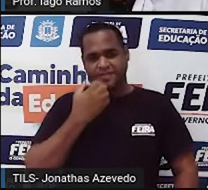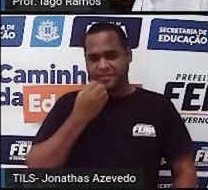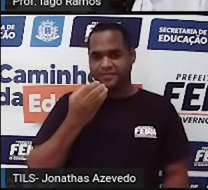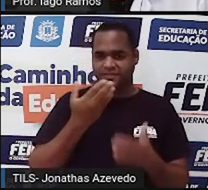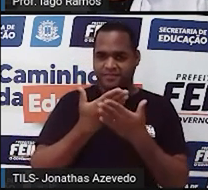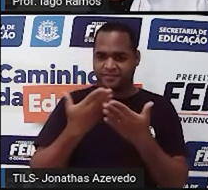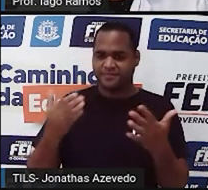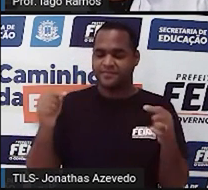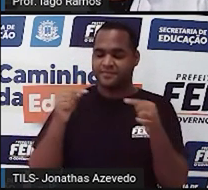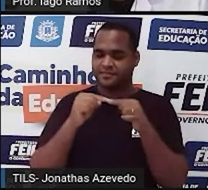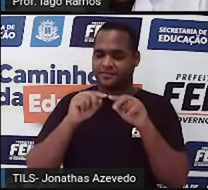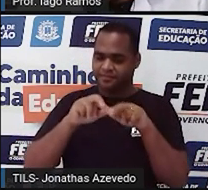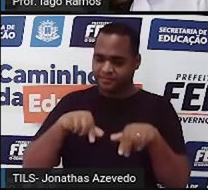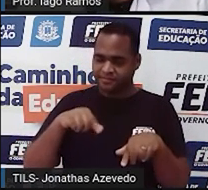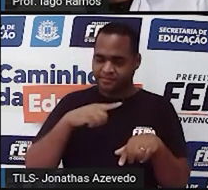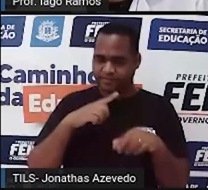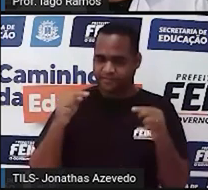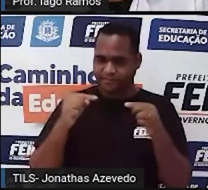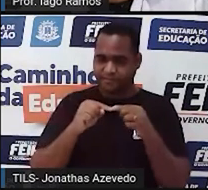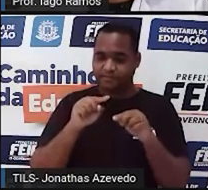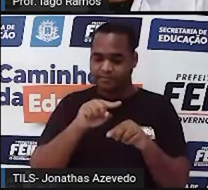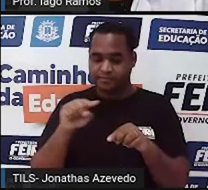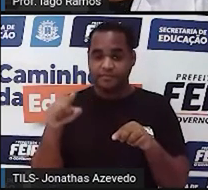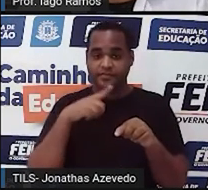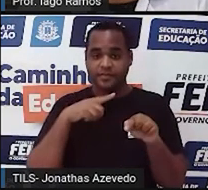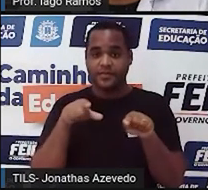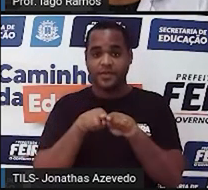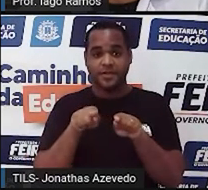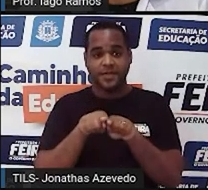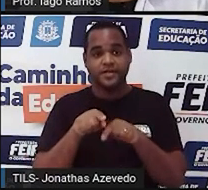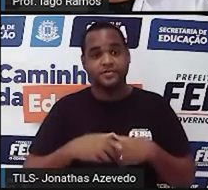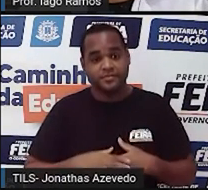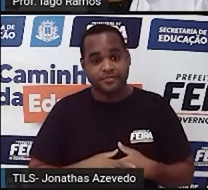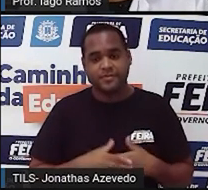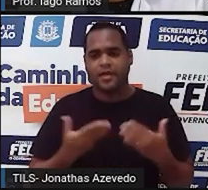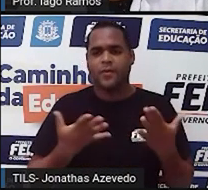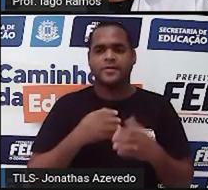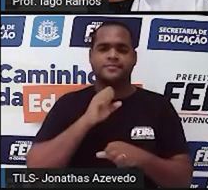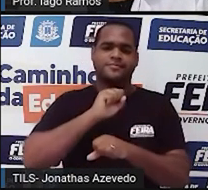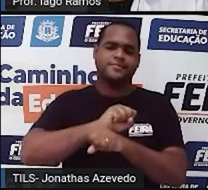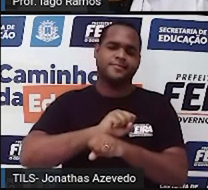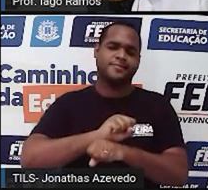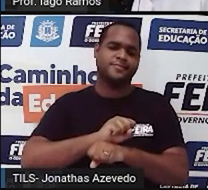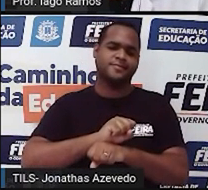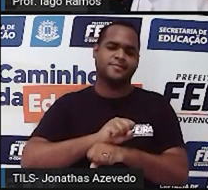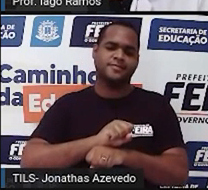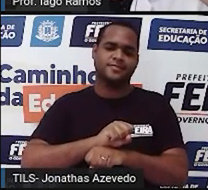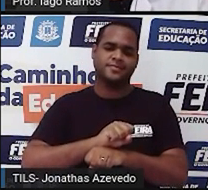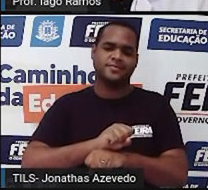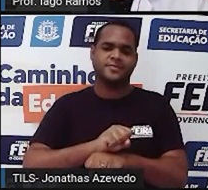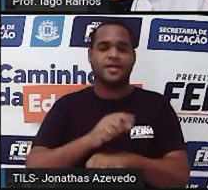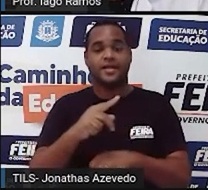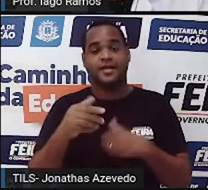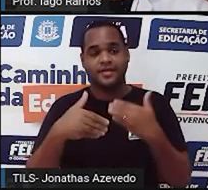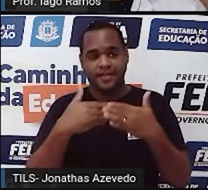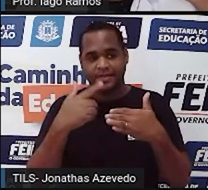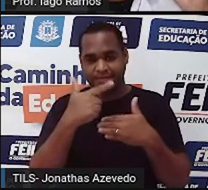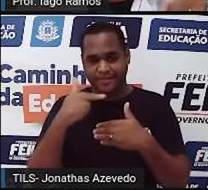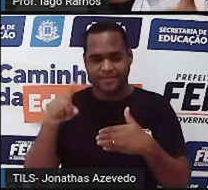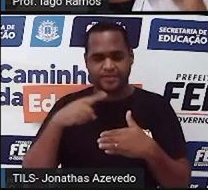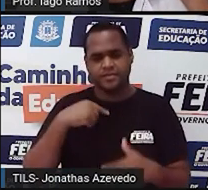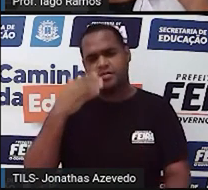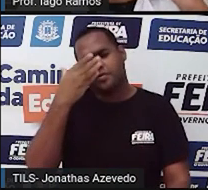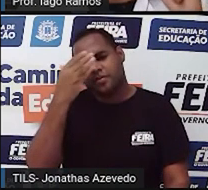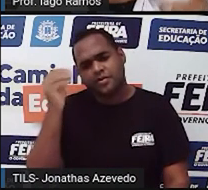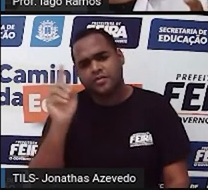curtimos bastante esperamos que você também mas a gente vai ficar por aqui tá bom? desde já até a próxima não